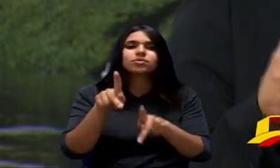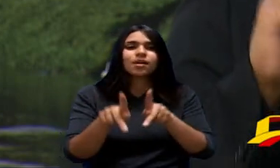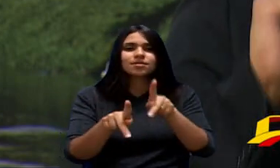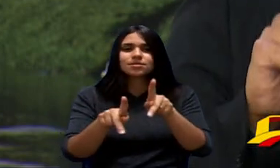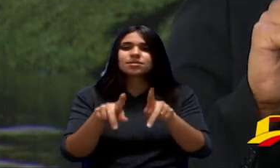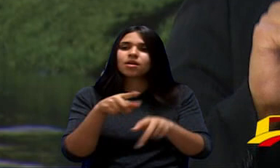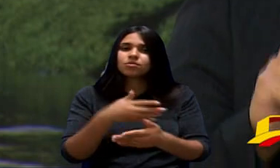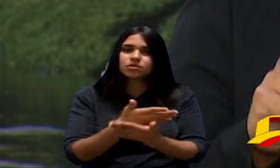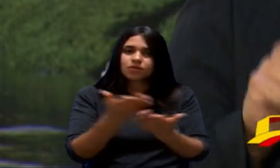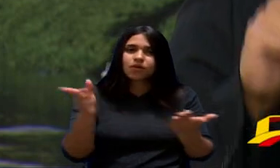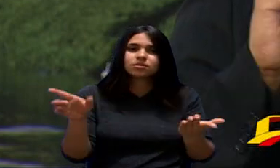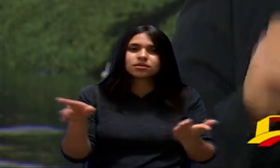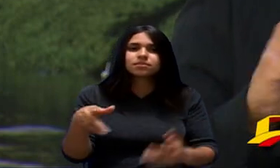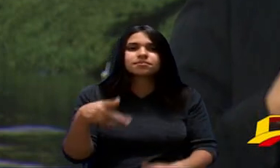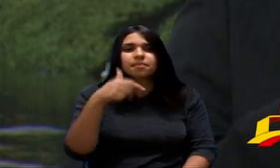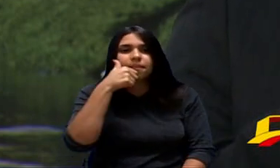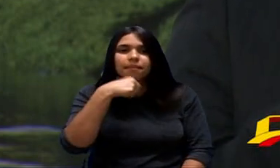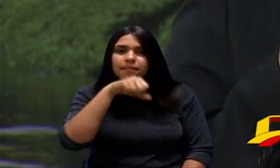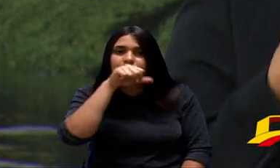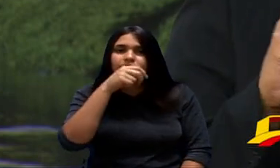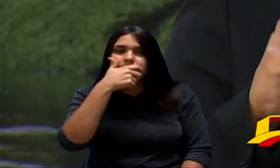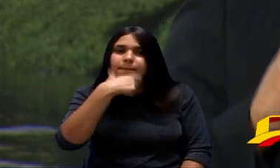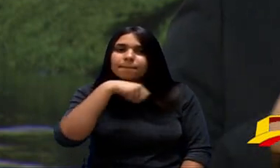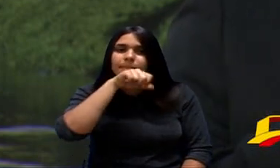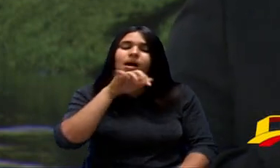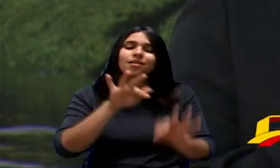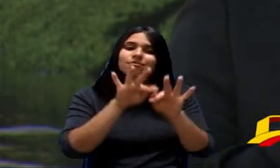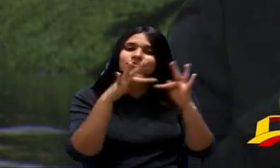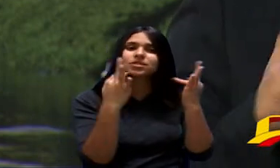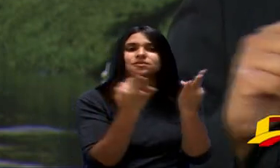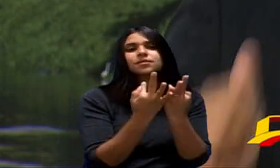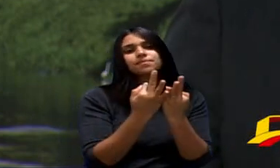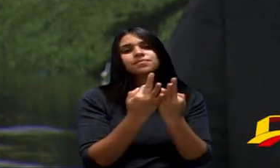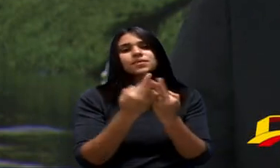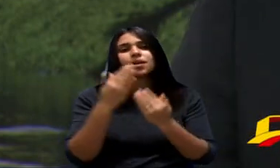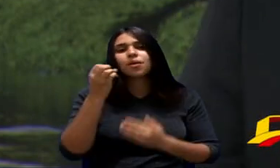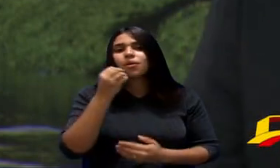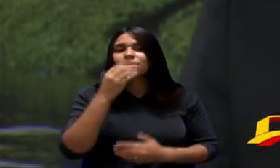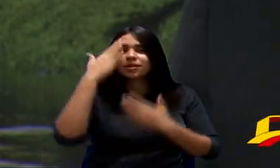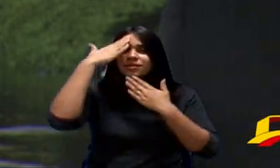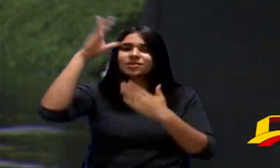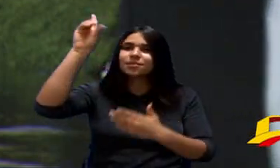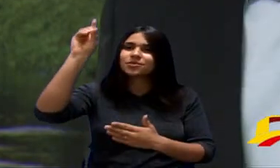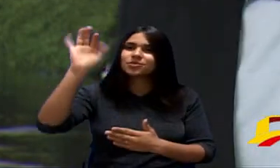De Vocês Pais E Famílias E Mães E Famílias Deus Abençoe A Todos E Uma Ótima Noite